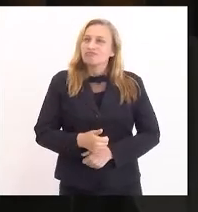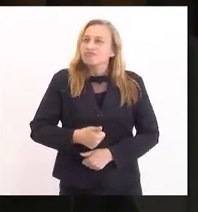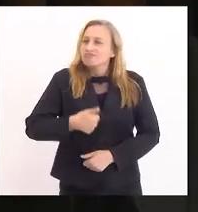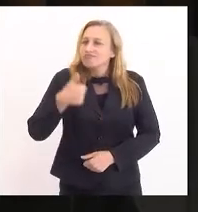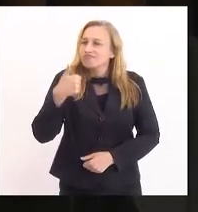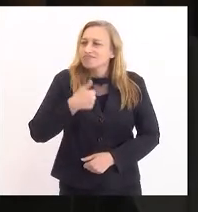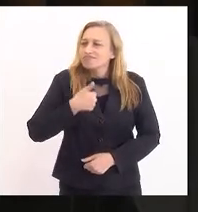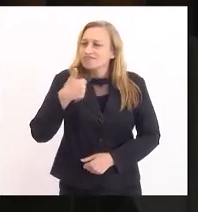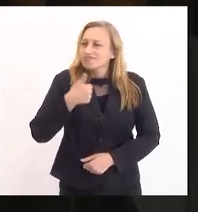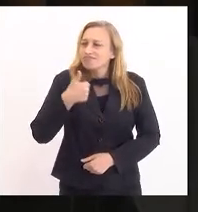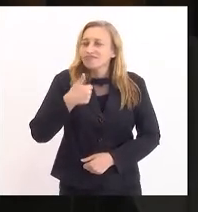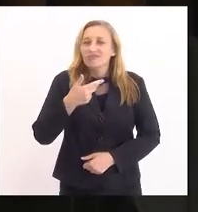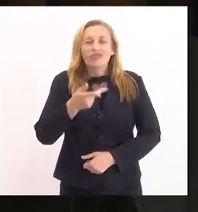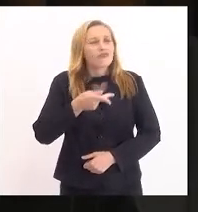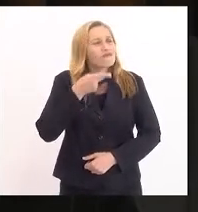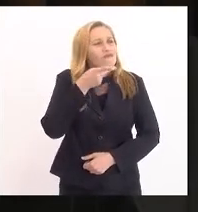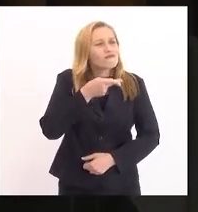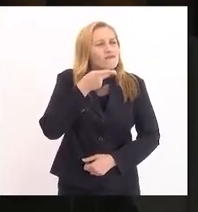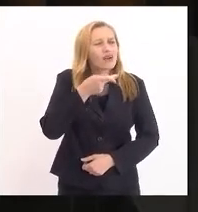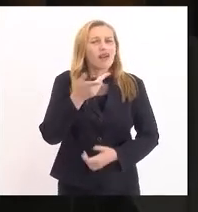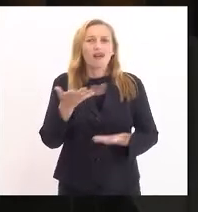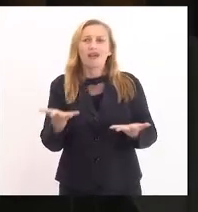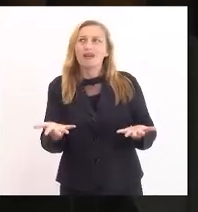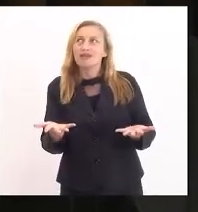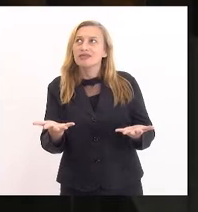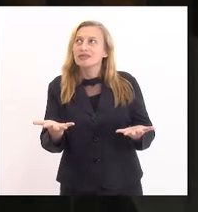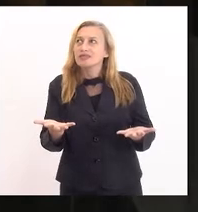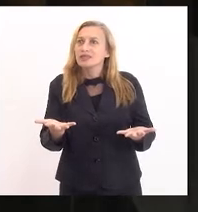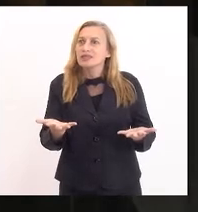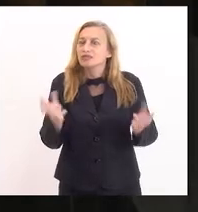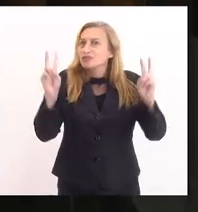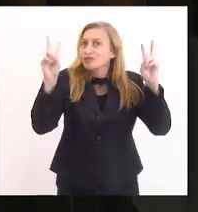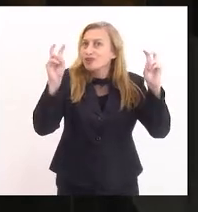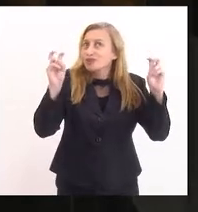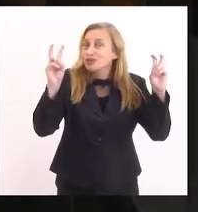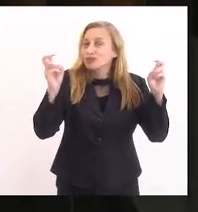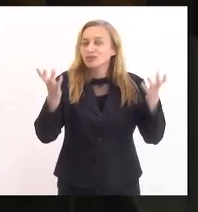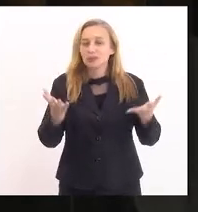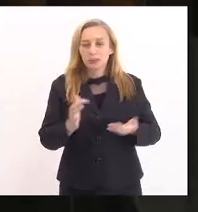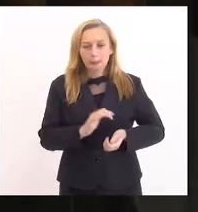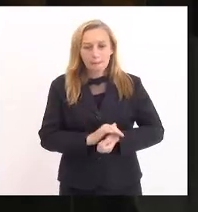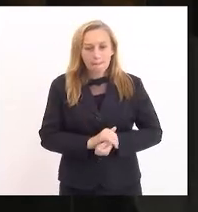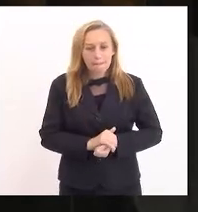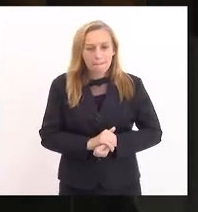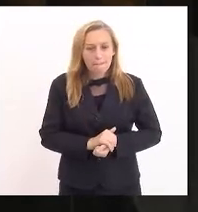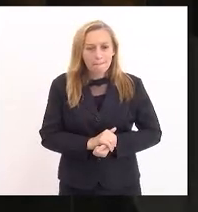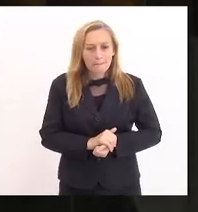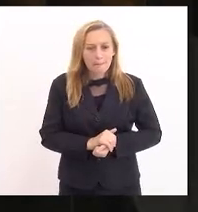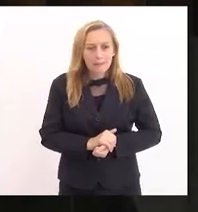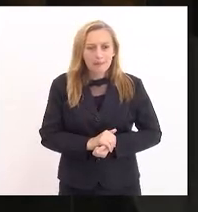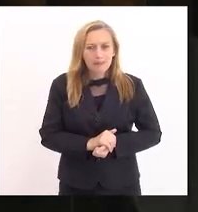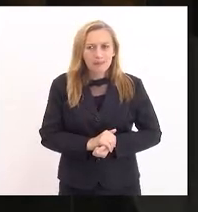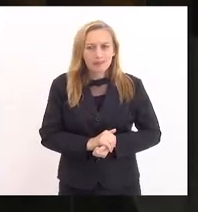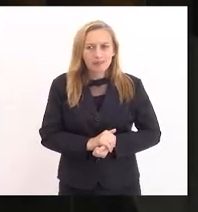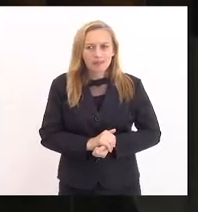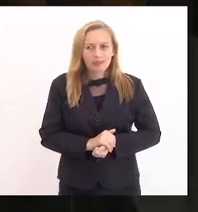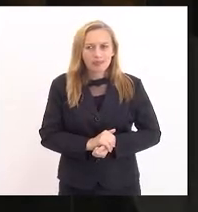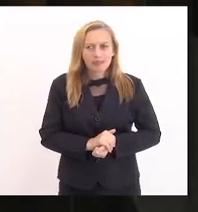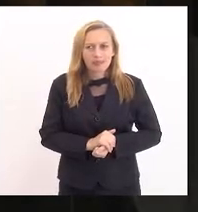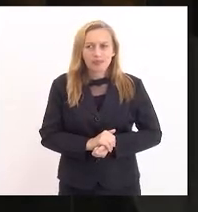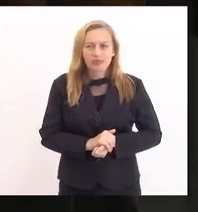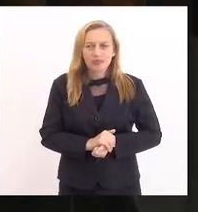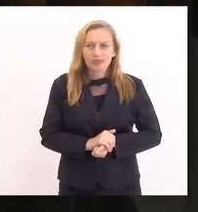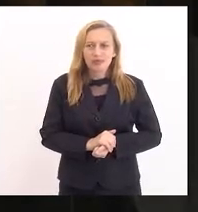falar sobre algo que tem tomado conta